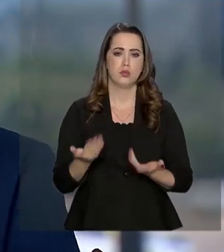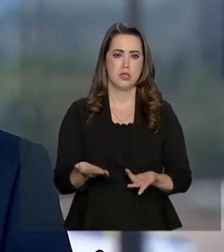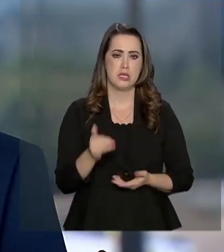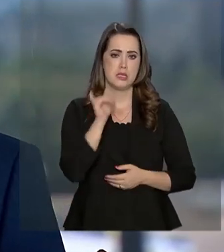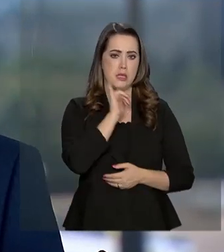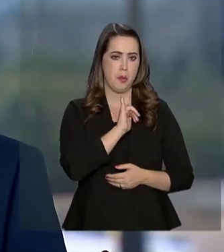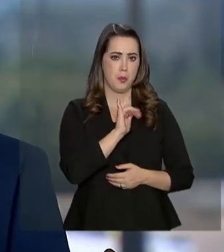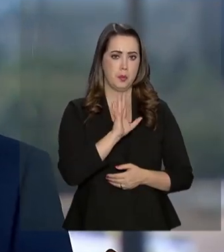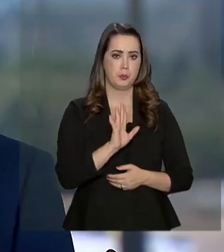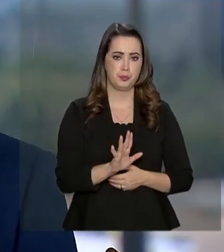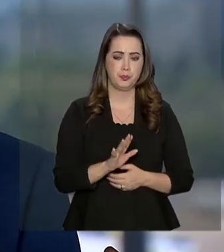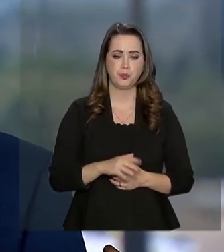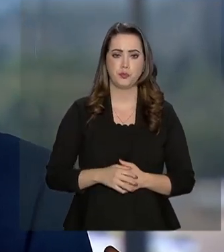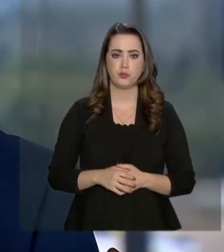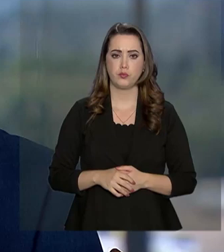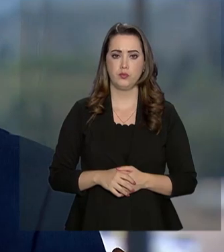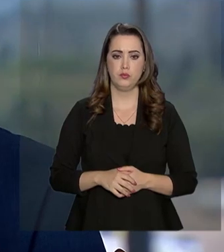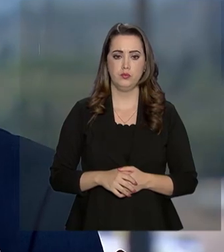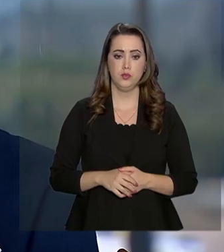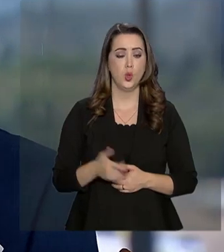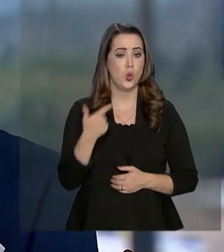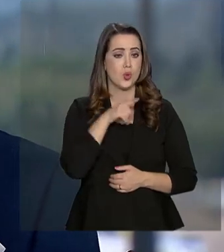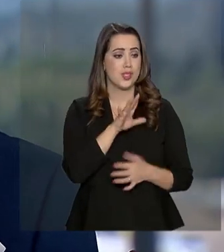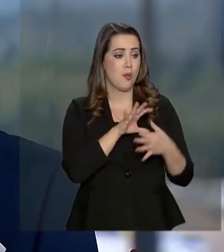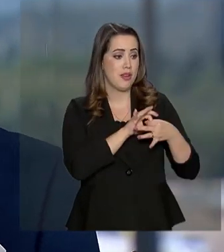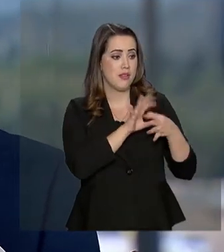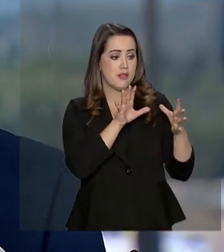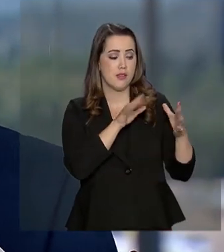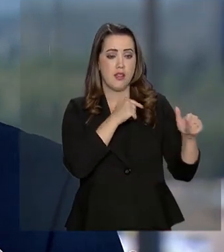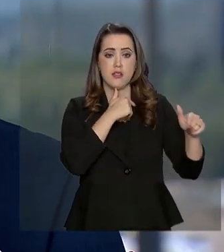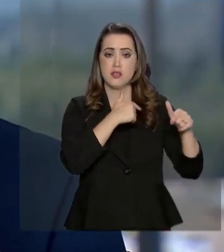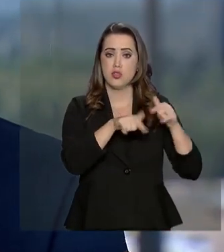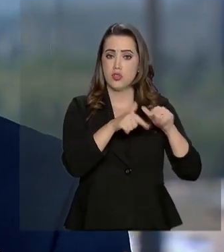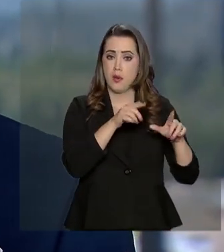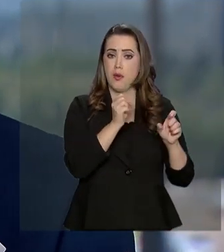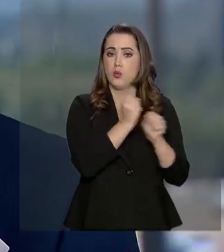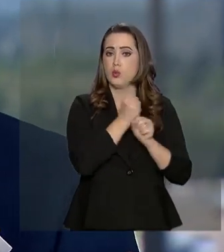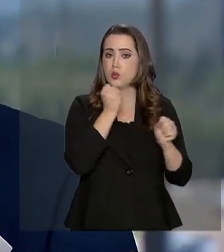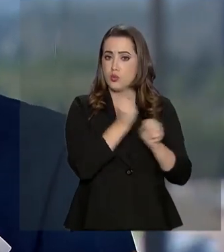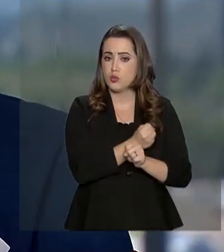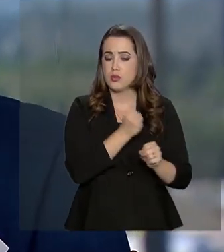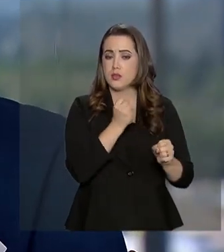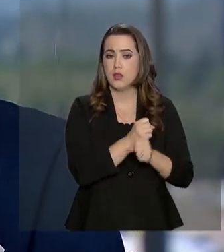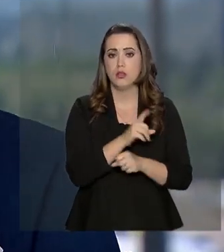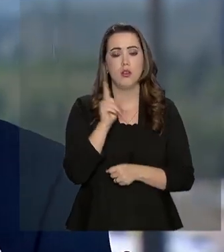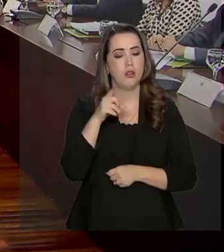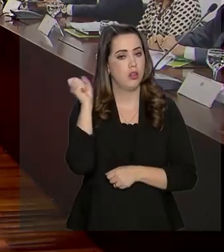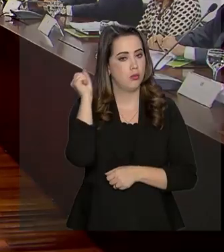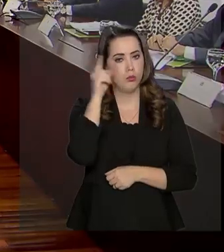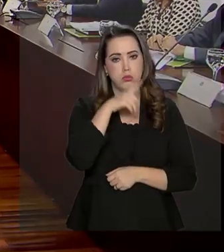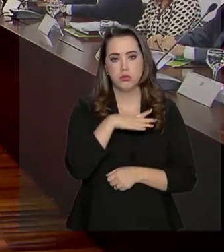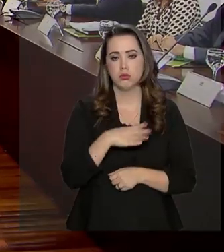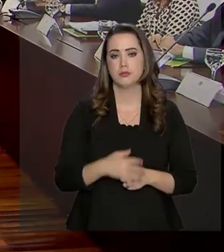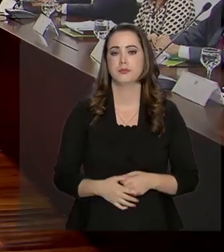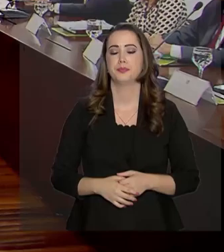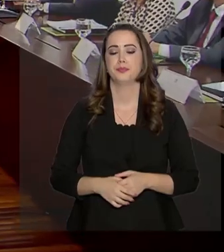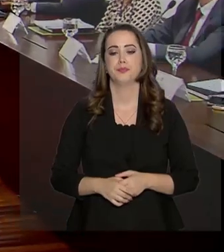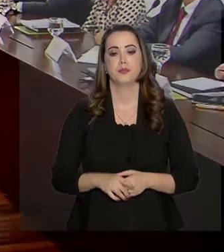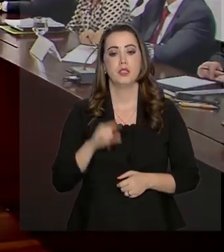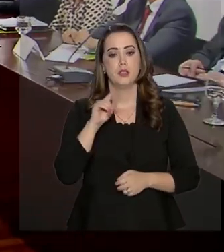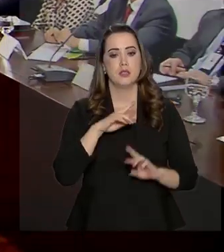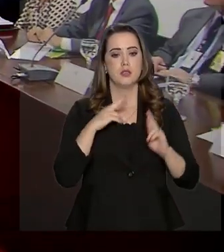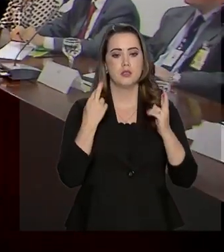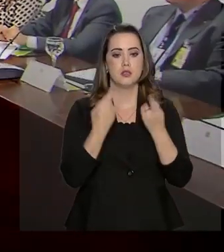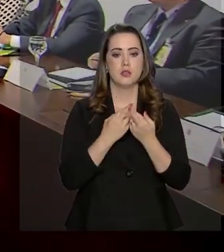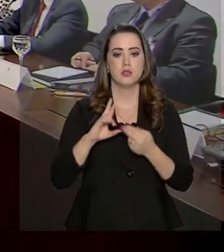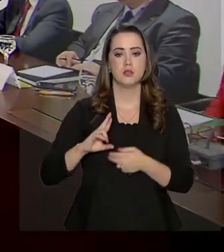Por exemplo, obter um alvará de construção, por exemplo, isso é muito difícil. Nesta reunião com